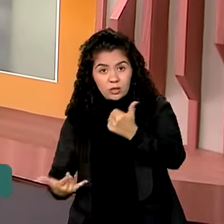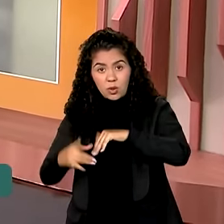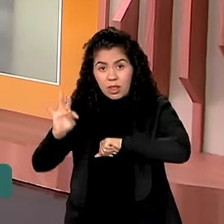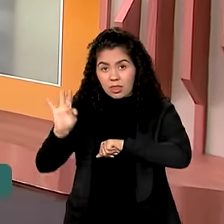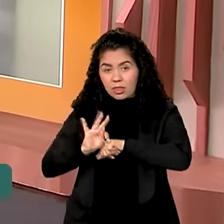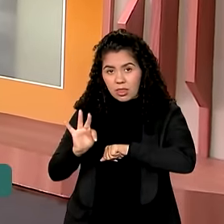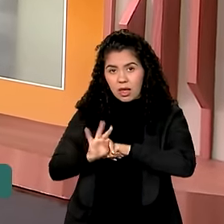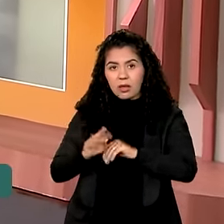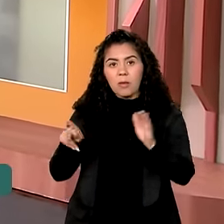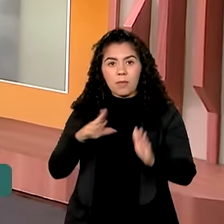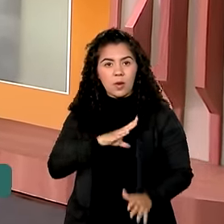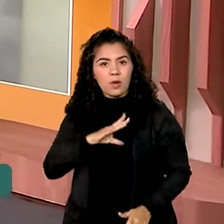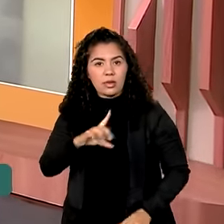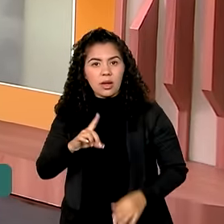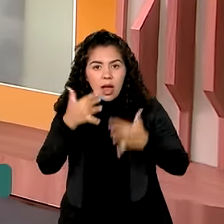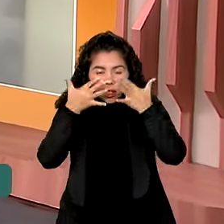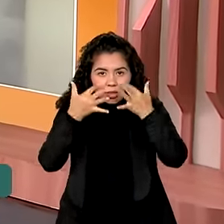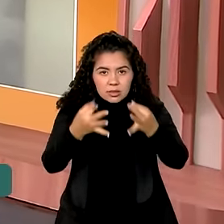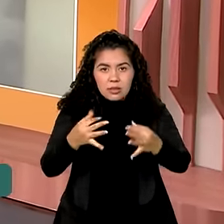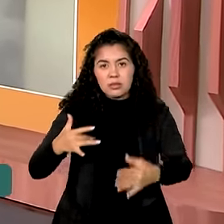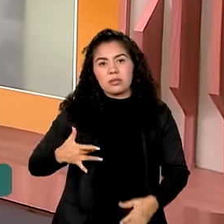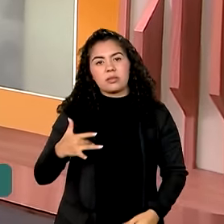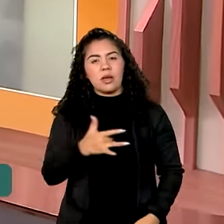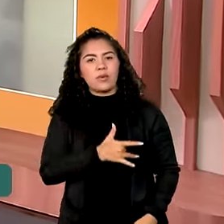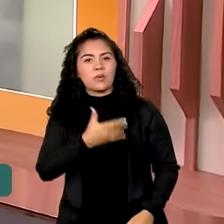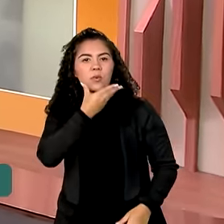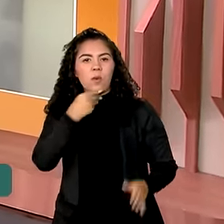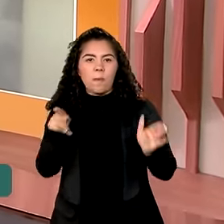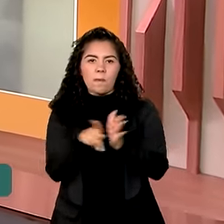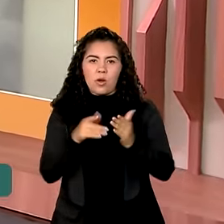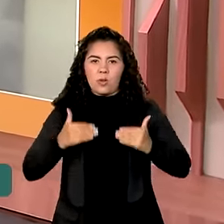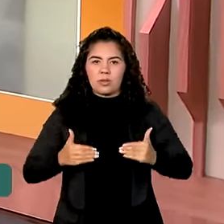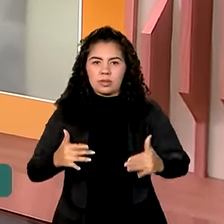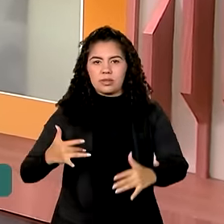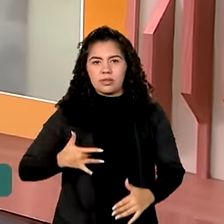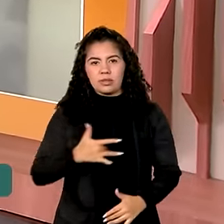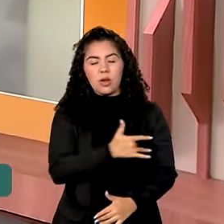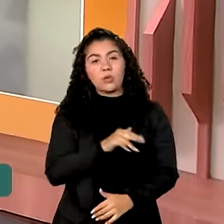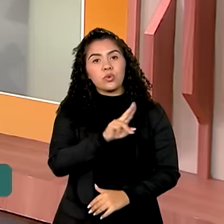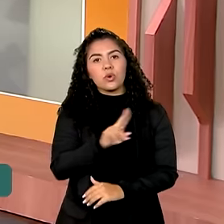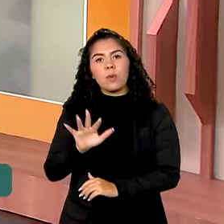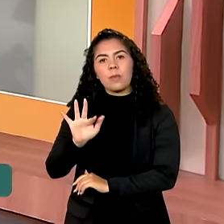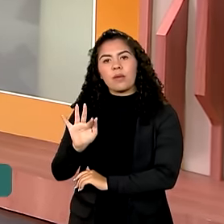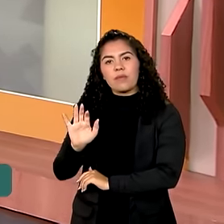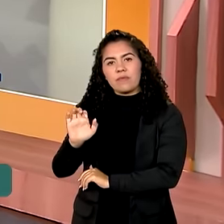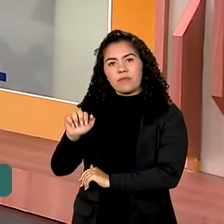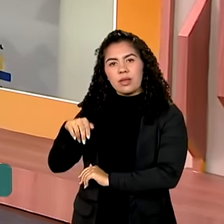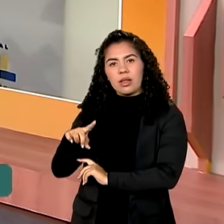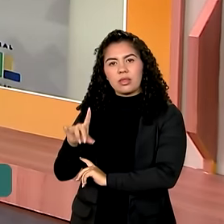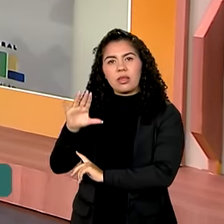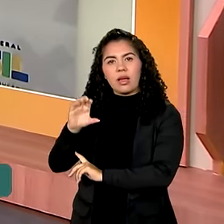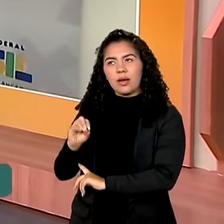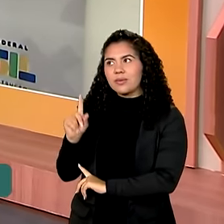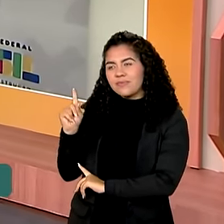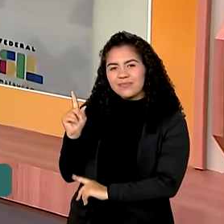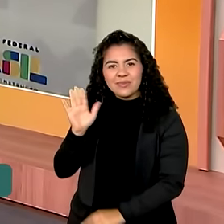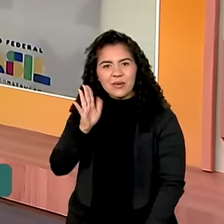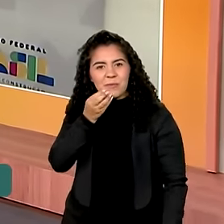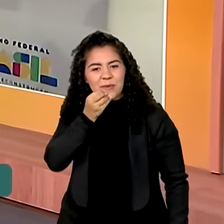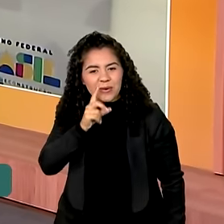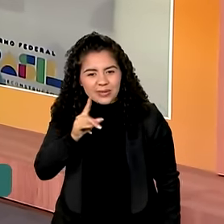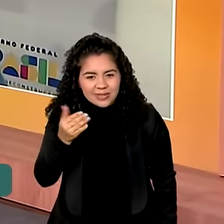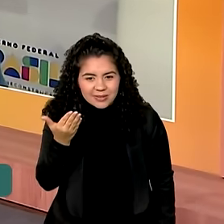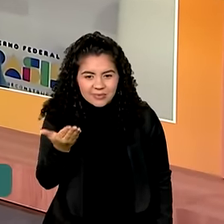da Coordenação de Atenção à Saúde do Homem, do Ministério da Saúde, Fernando Pessoa. Bom dia, Fernando, bom dia,